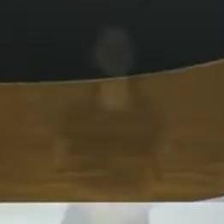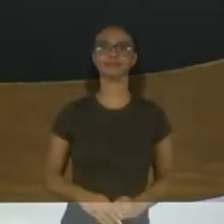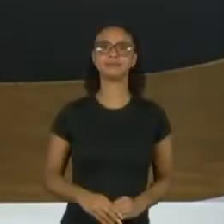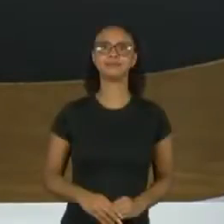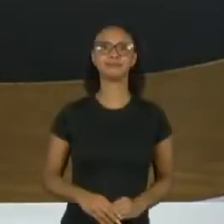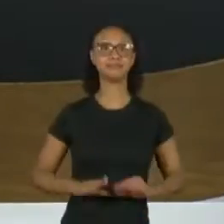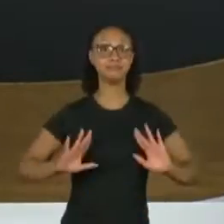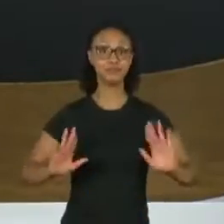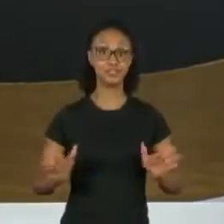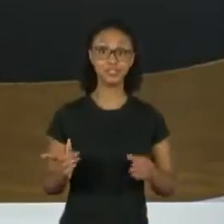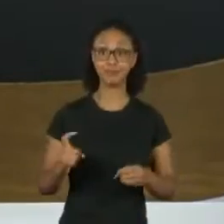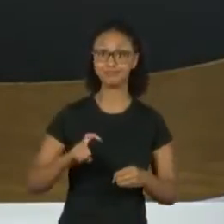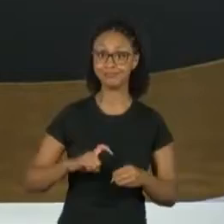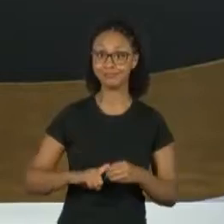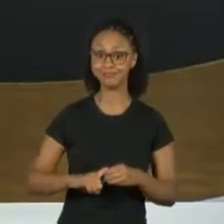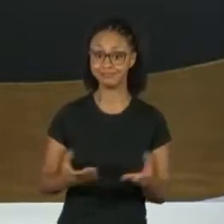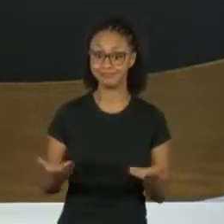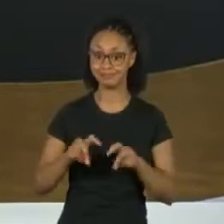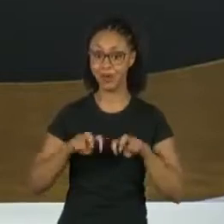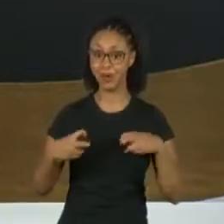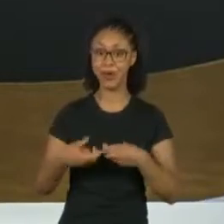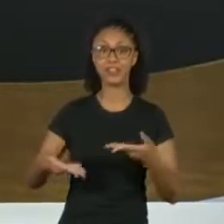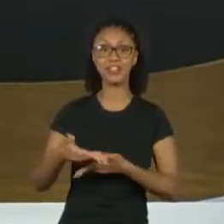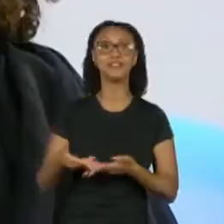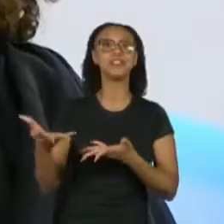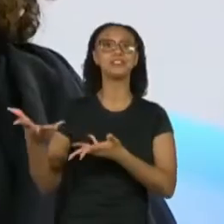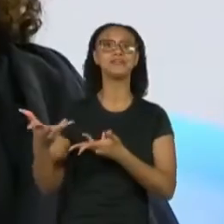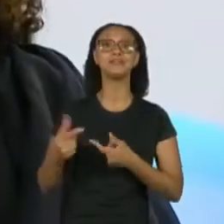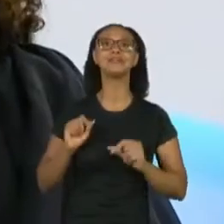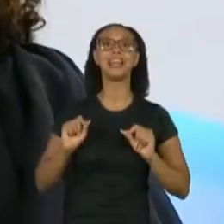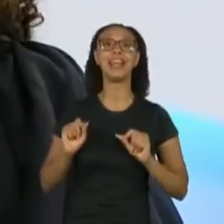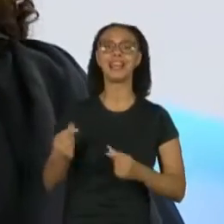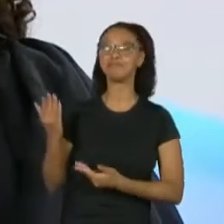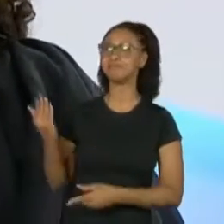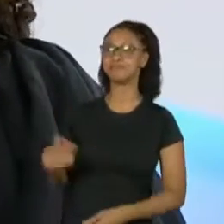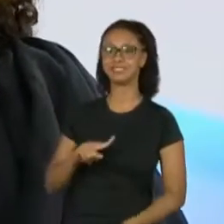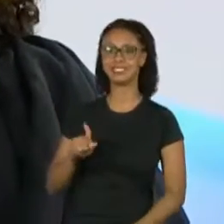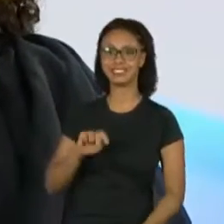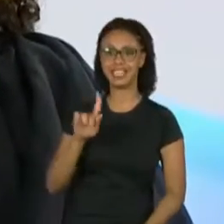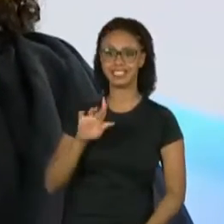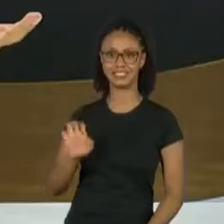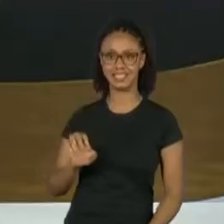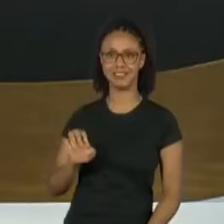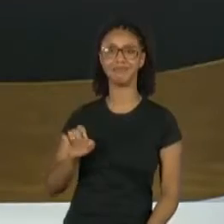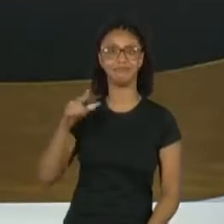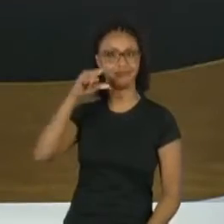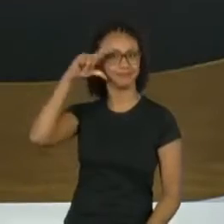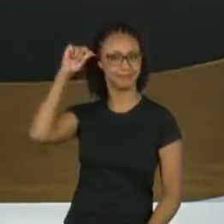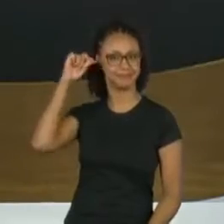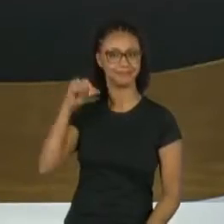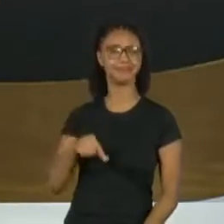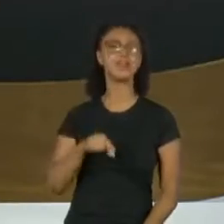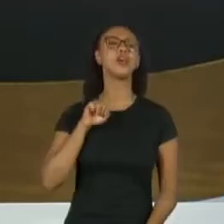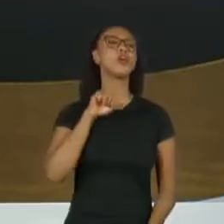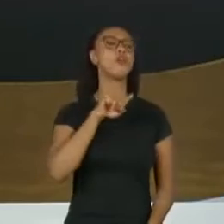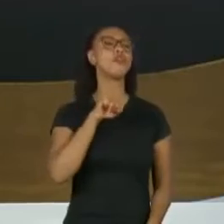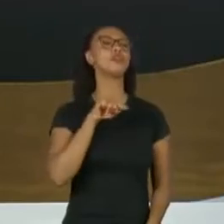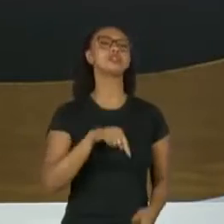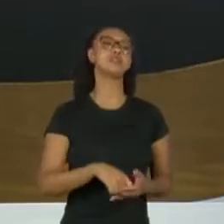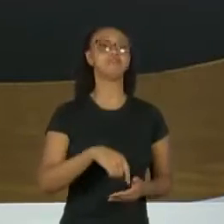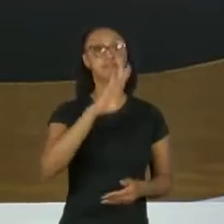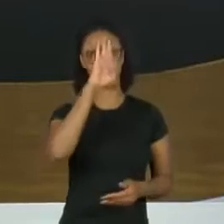Estamos de volta com o Roda Viva, que hoje recebe a Zezé Mota. Zezé, você foi uma das fundadoras, uma das principais